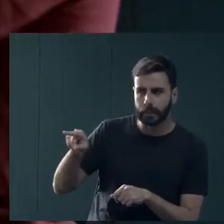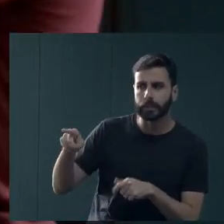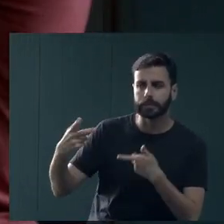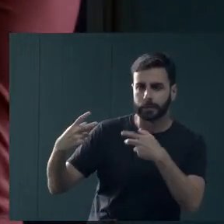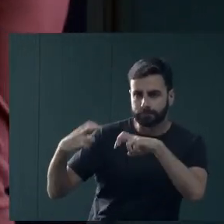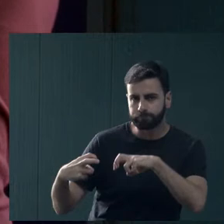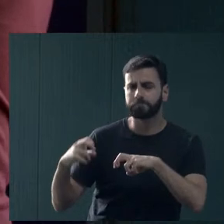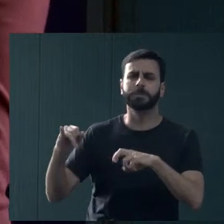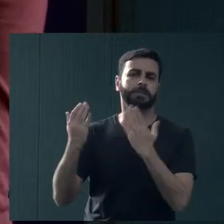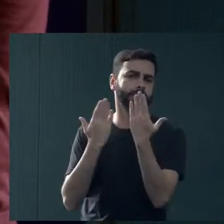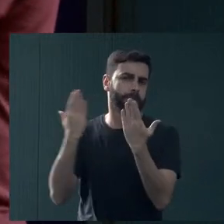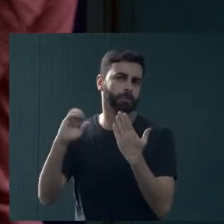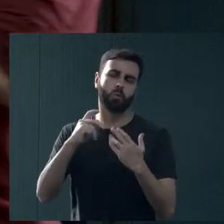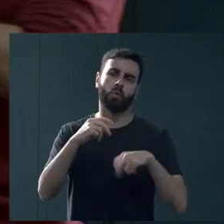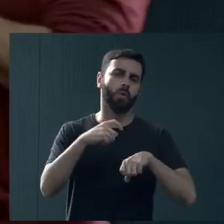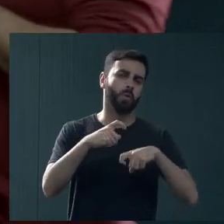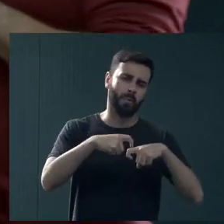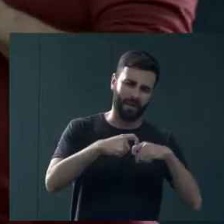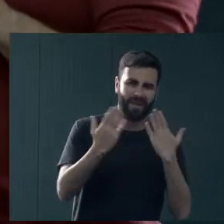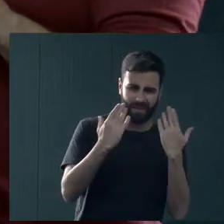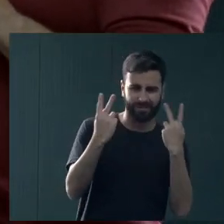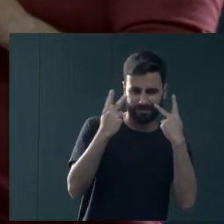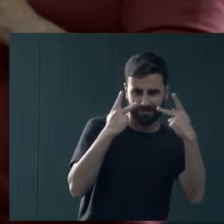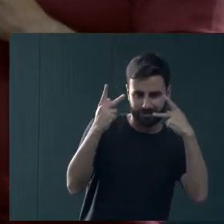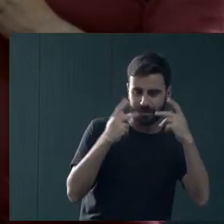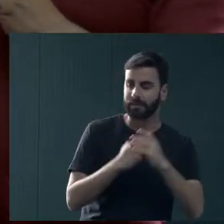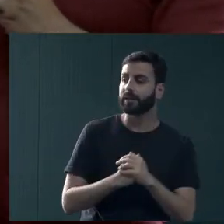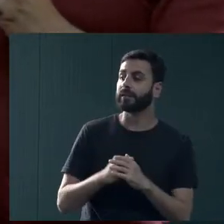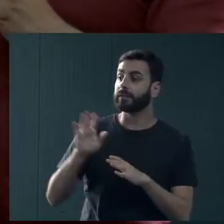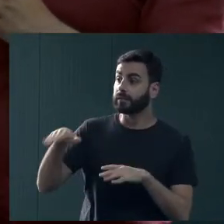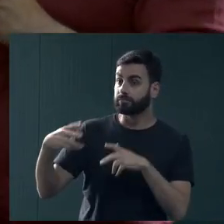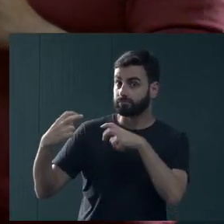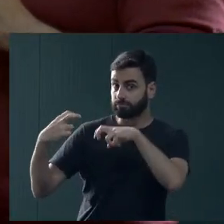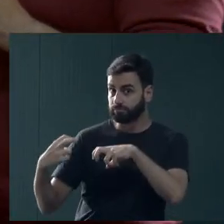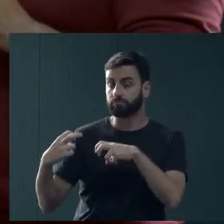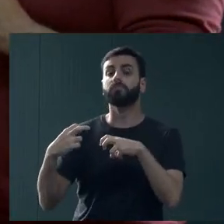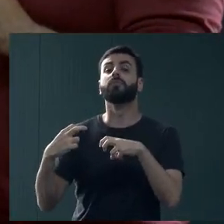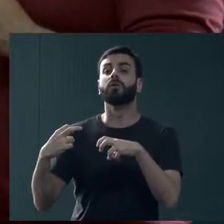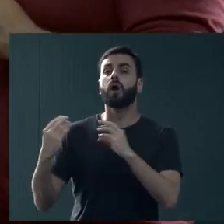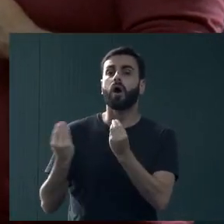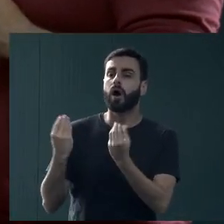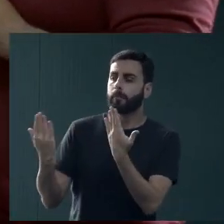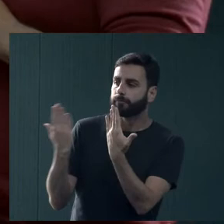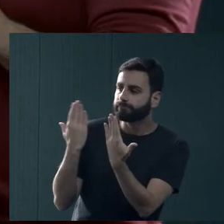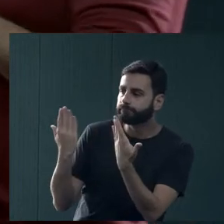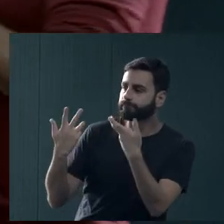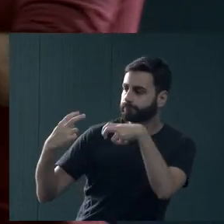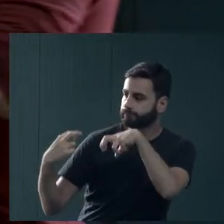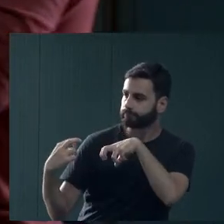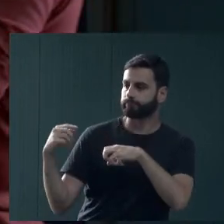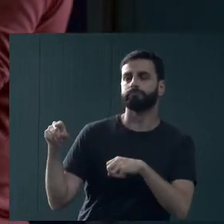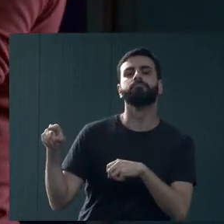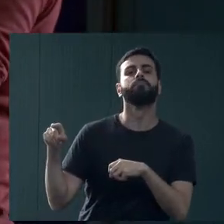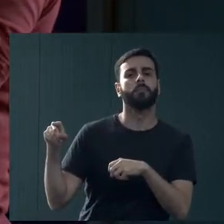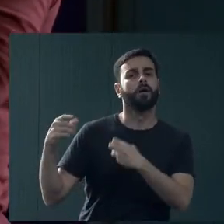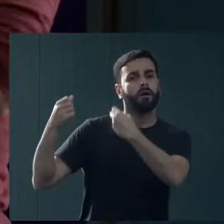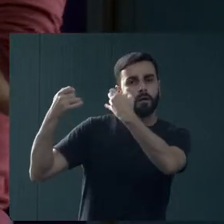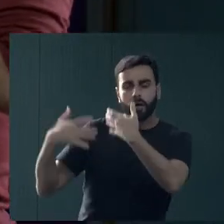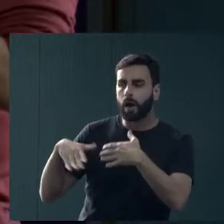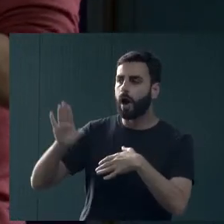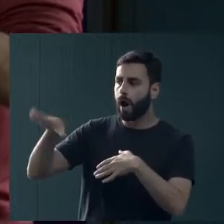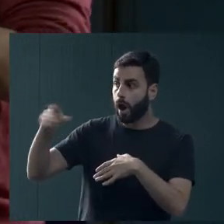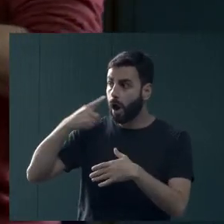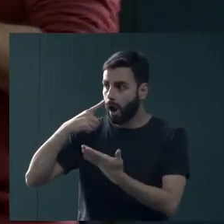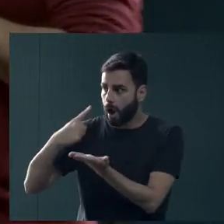consulta, seja com psicólogo ou com psiquiatra, a pessoa que vai ser responsável pelo acolhimento vai fazer essa